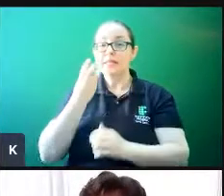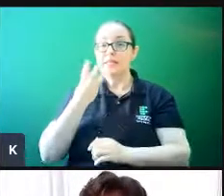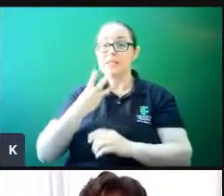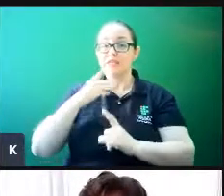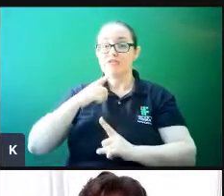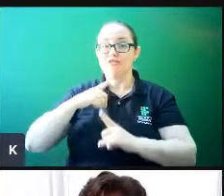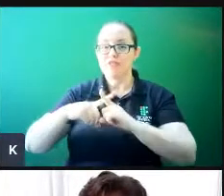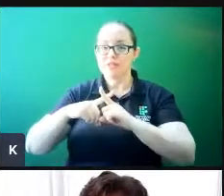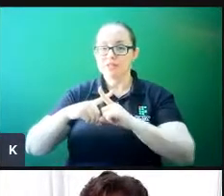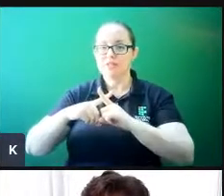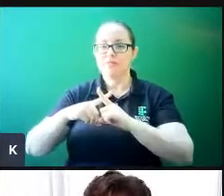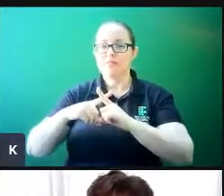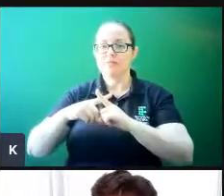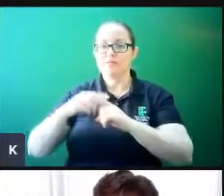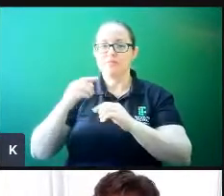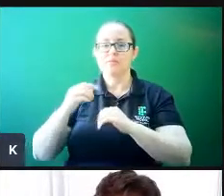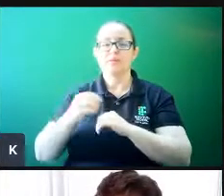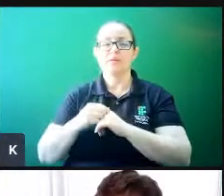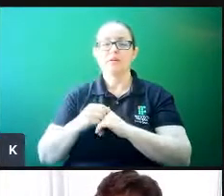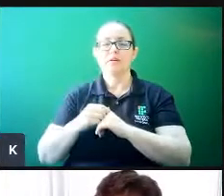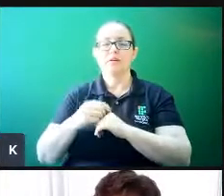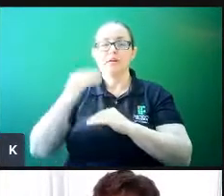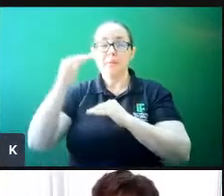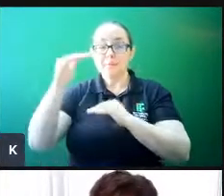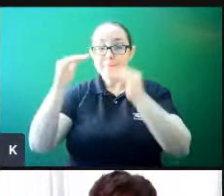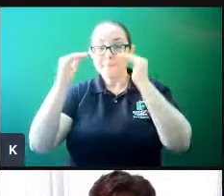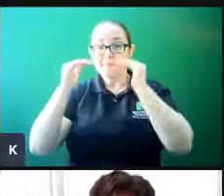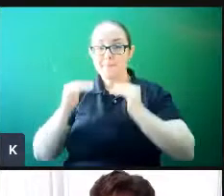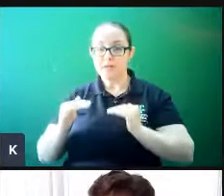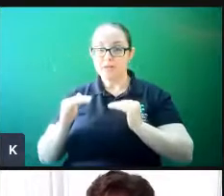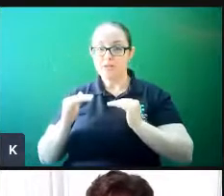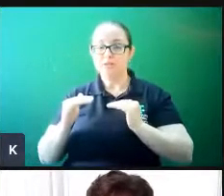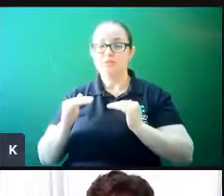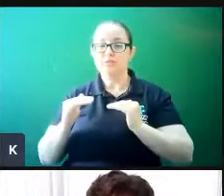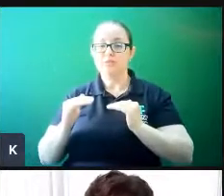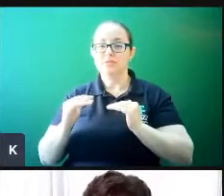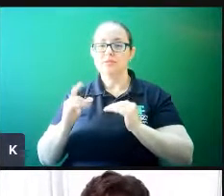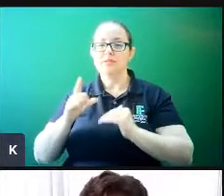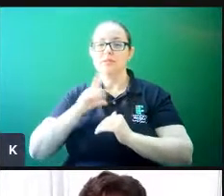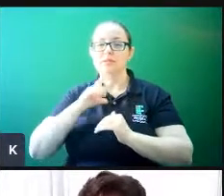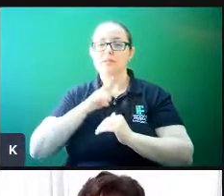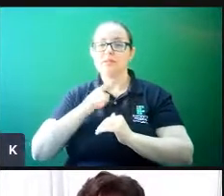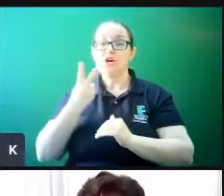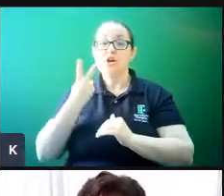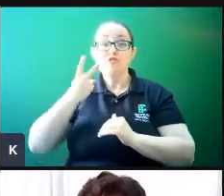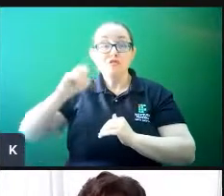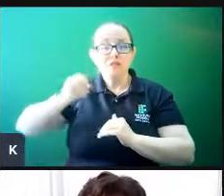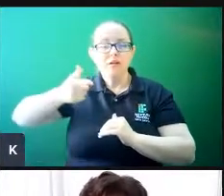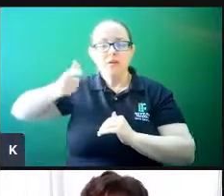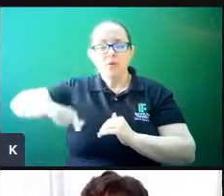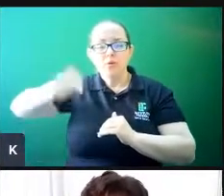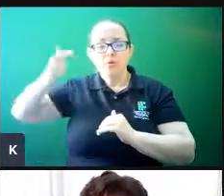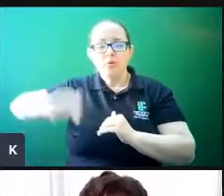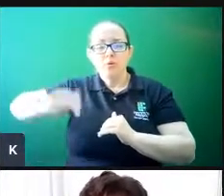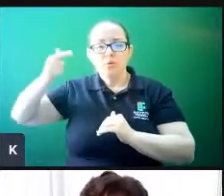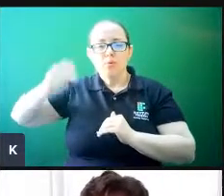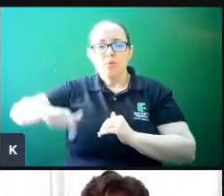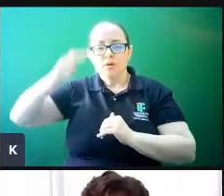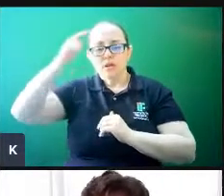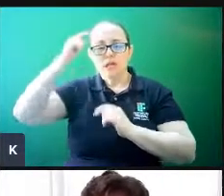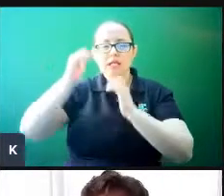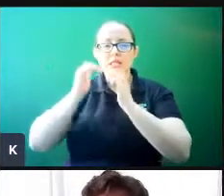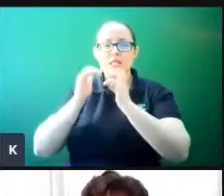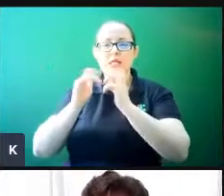é logo no começo da figura, no topo da figura. Lá para baixo da figura, depois de 20 repetições, o nosso cérebro já praticamente não